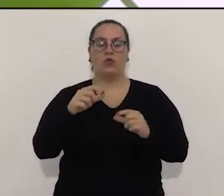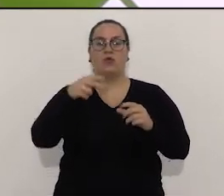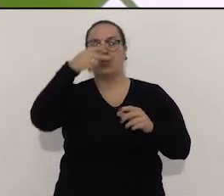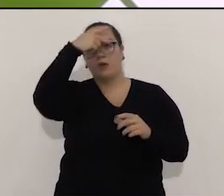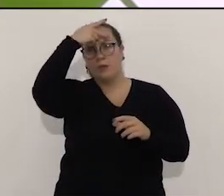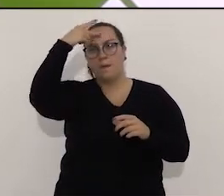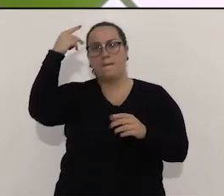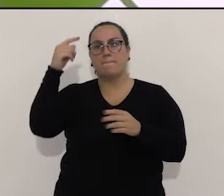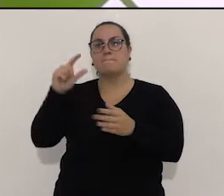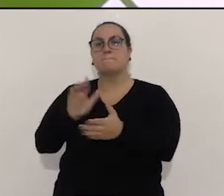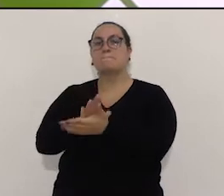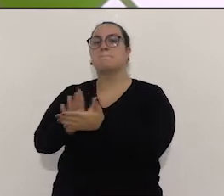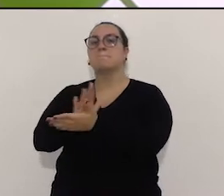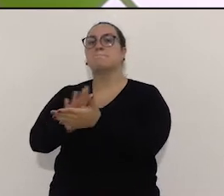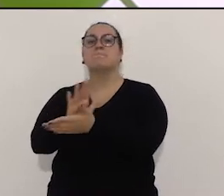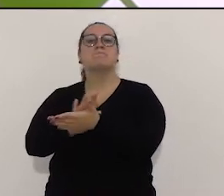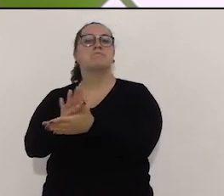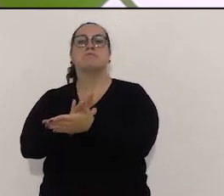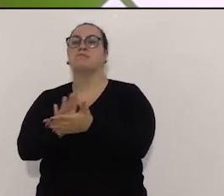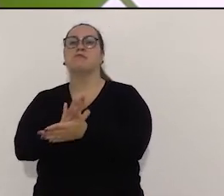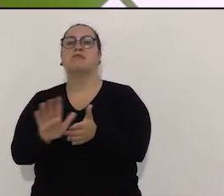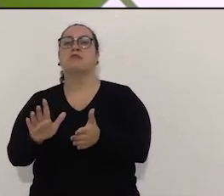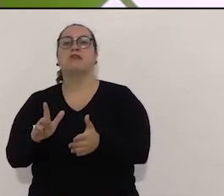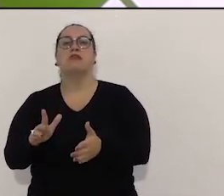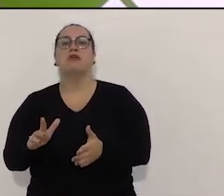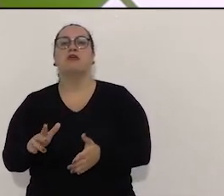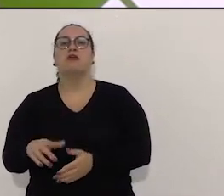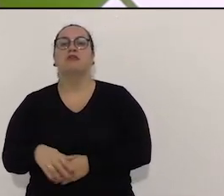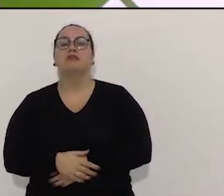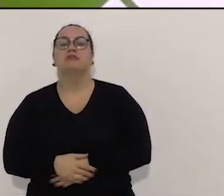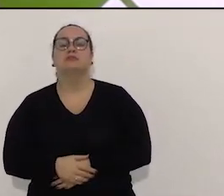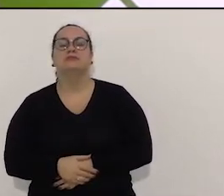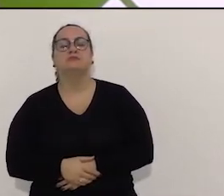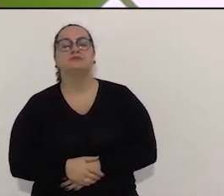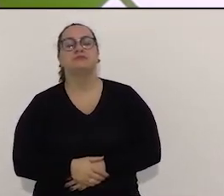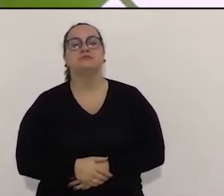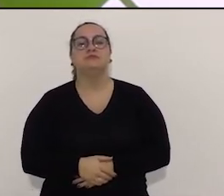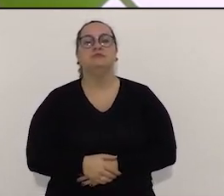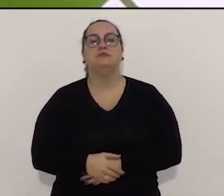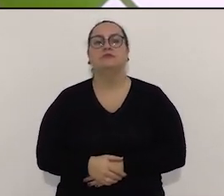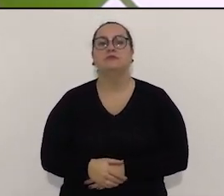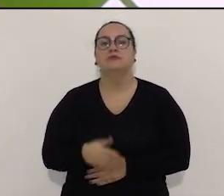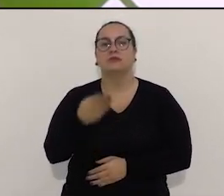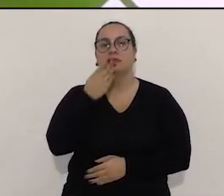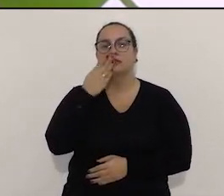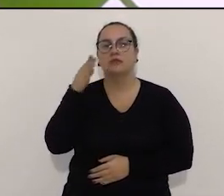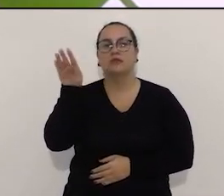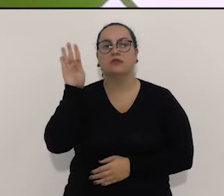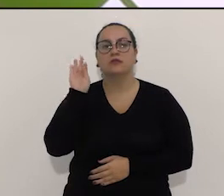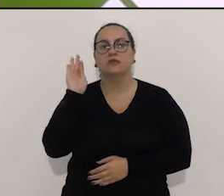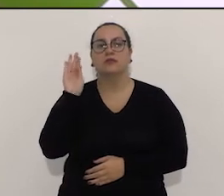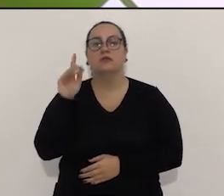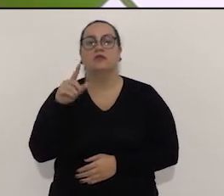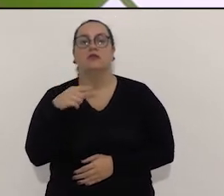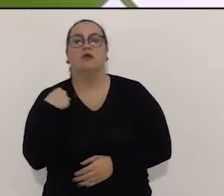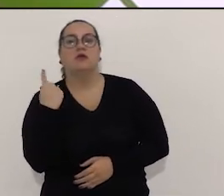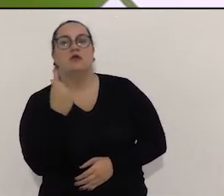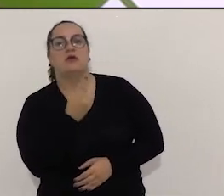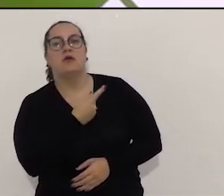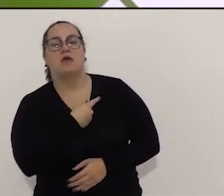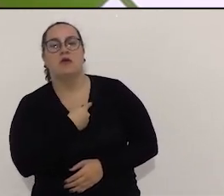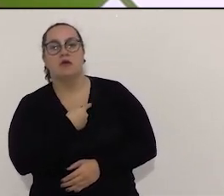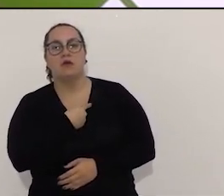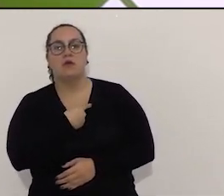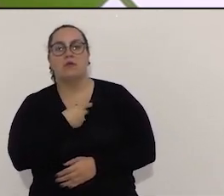comissão e investir nos funcionários públicos que são importantes de carreira. Então, isso é um compromisso nosso de campanha de equipe. Nós vamos